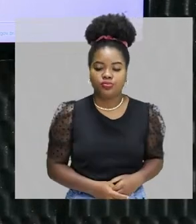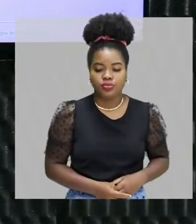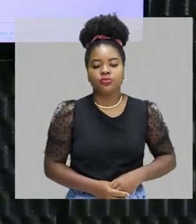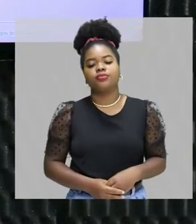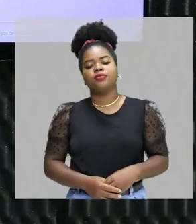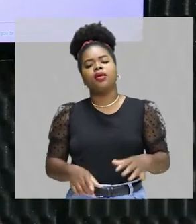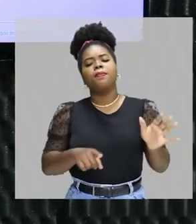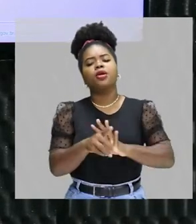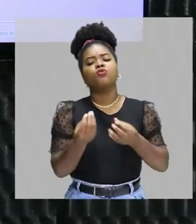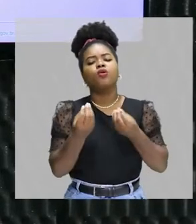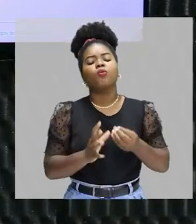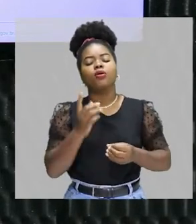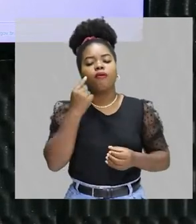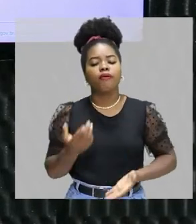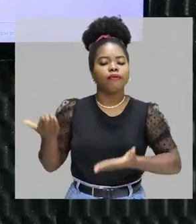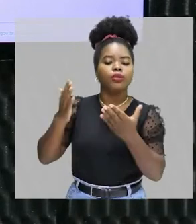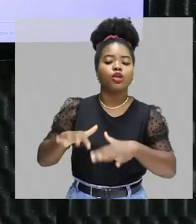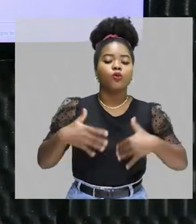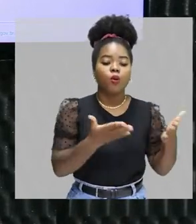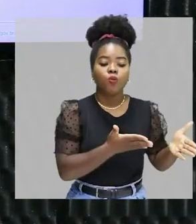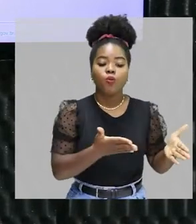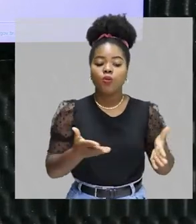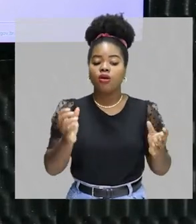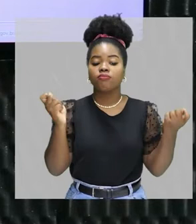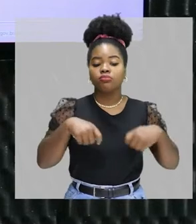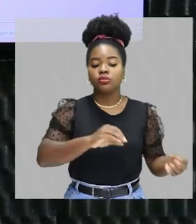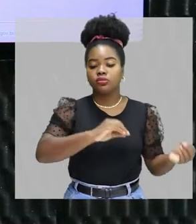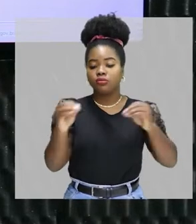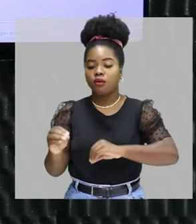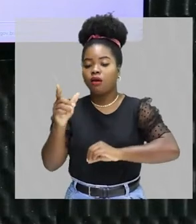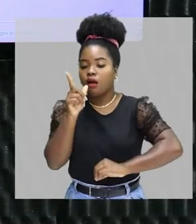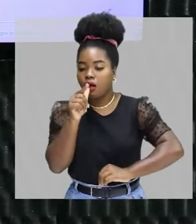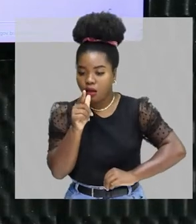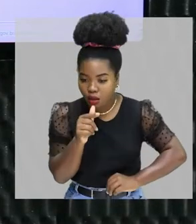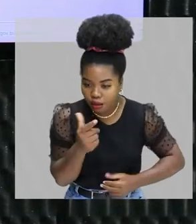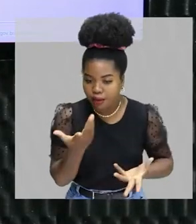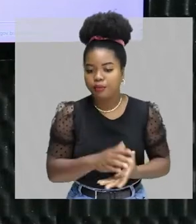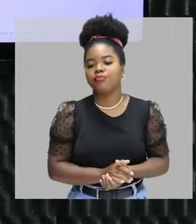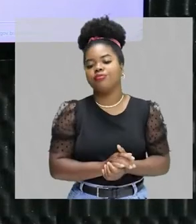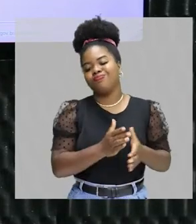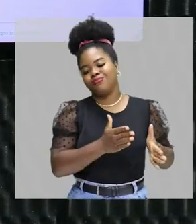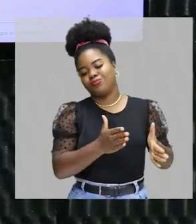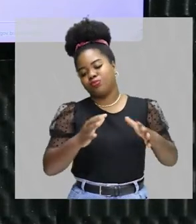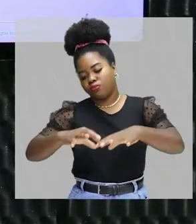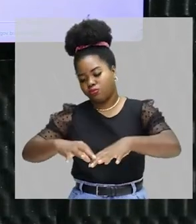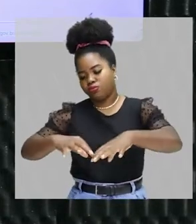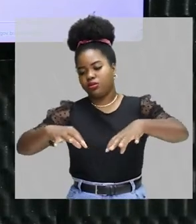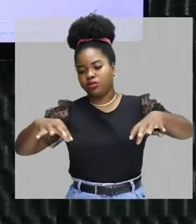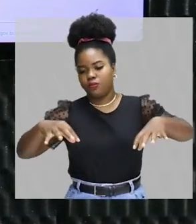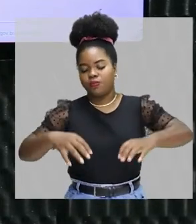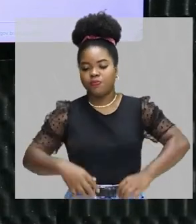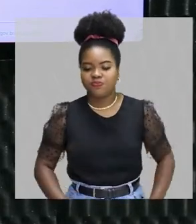Em qual etapa foi necessário adicionar água para dar sequência às